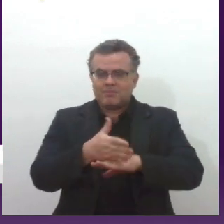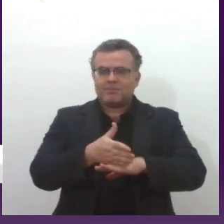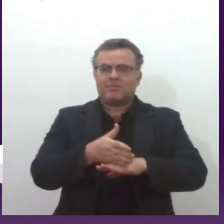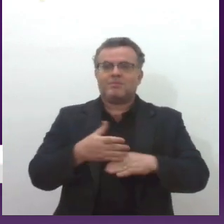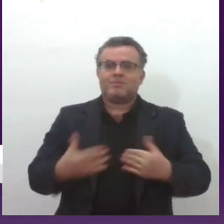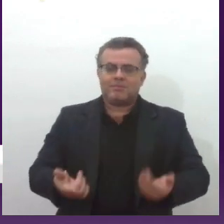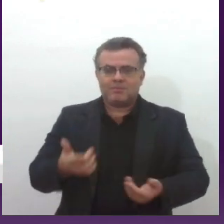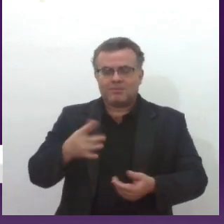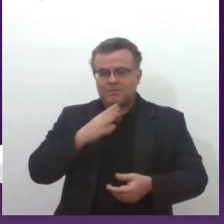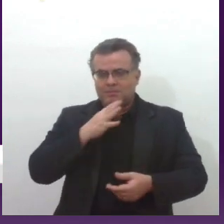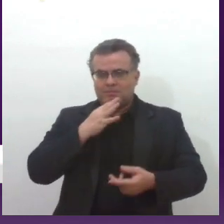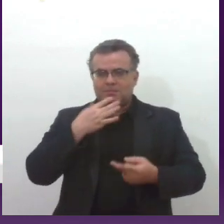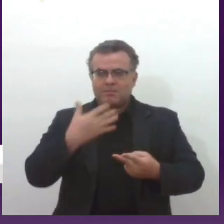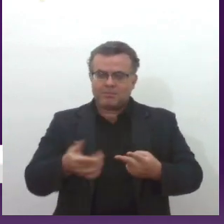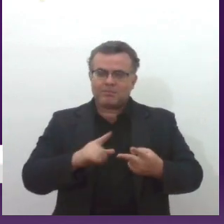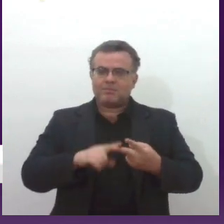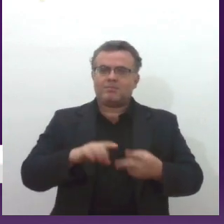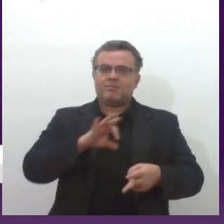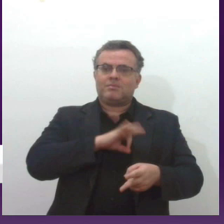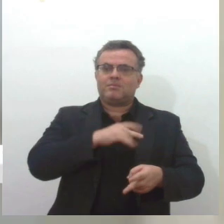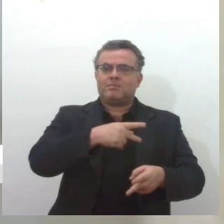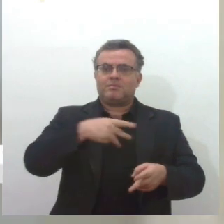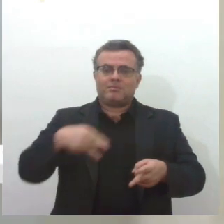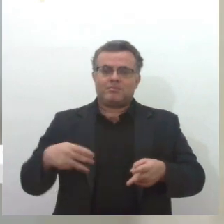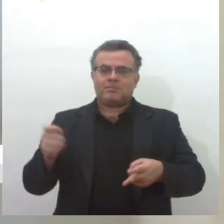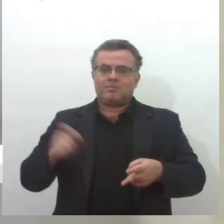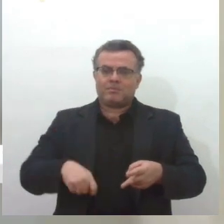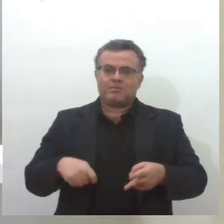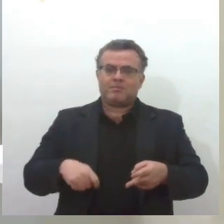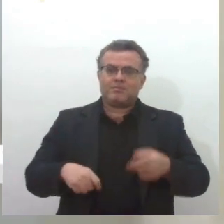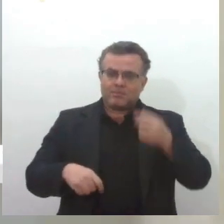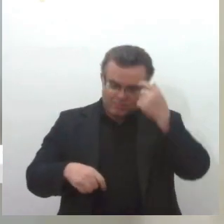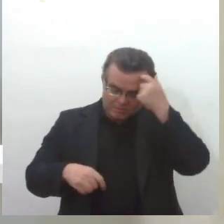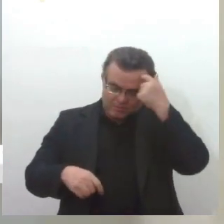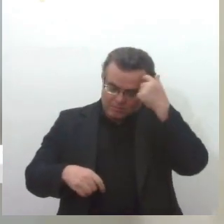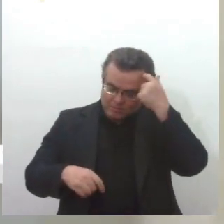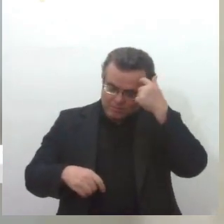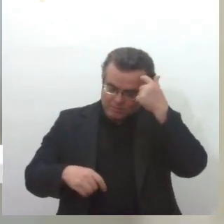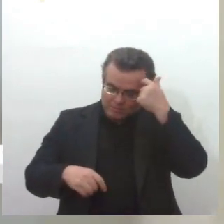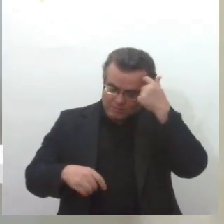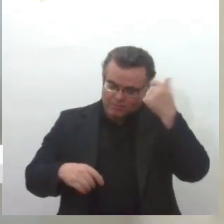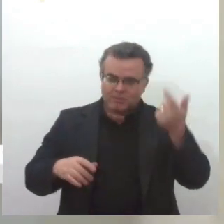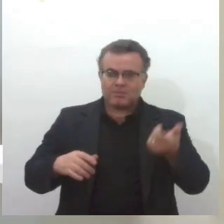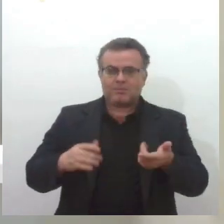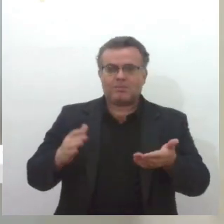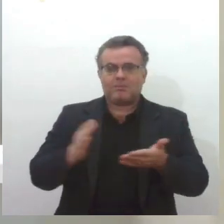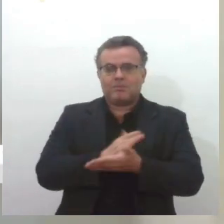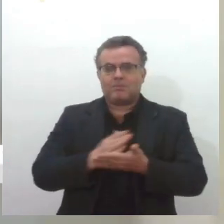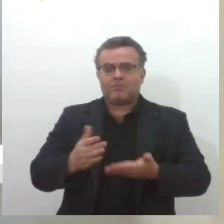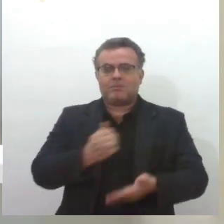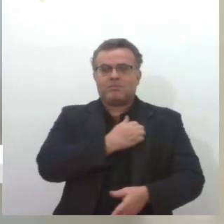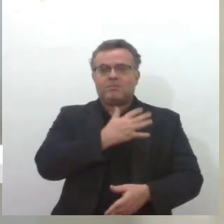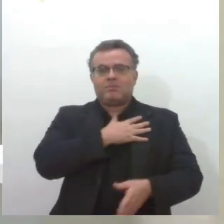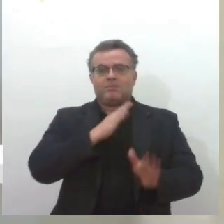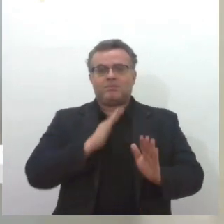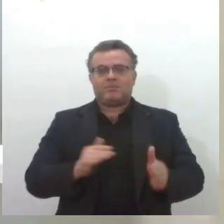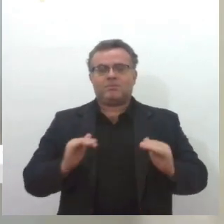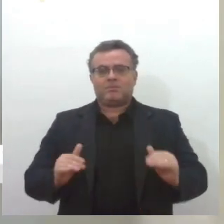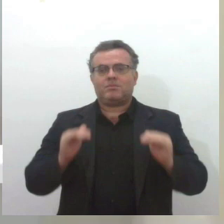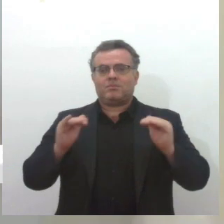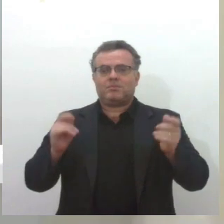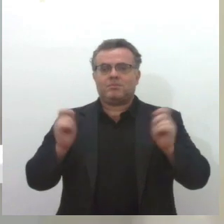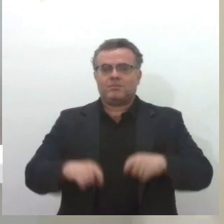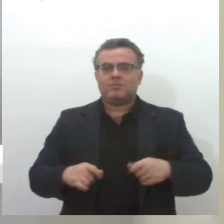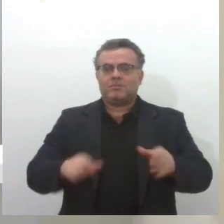Já a Polícia Militar, aqui do Estado de Sergipe, nós já tivemos, sim, algumas coronéis, no caso, no último posto, o coronel fechado, como nós